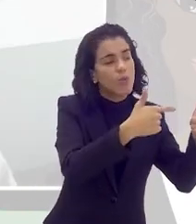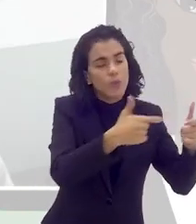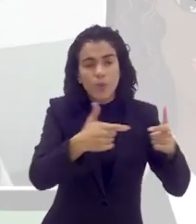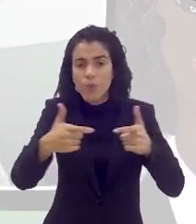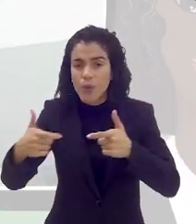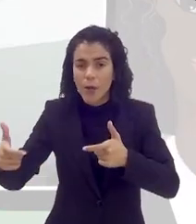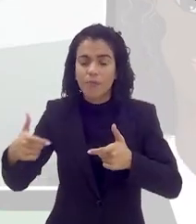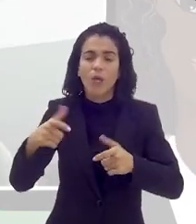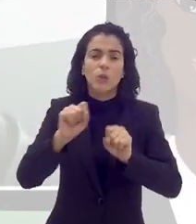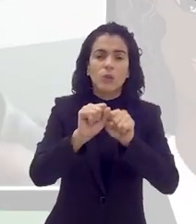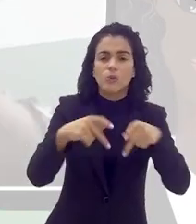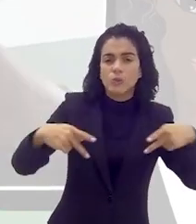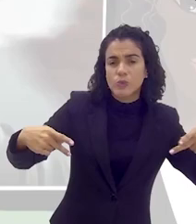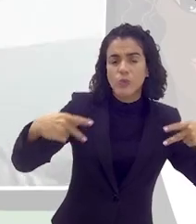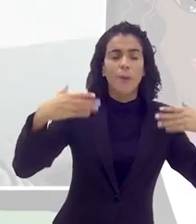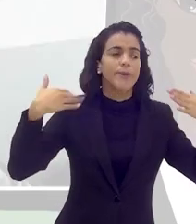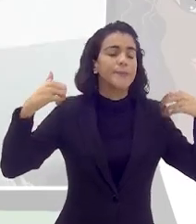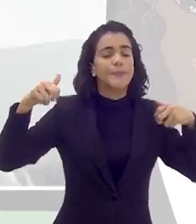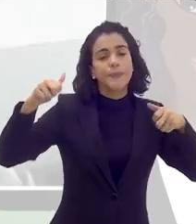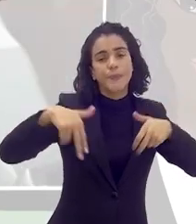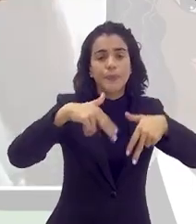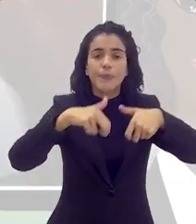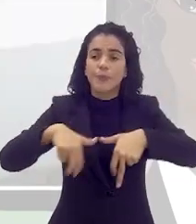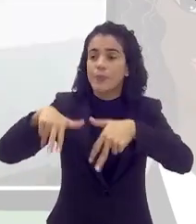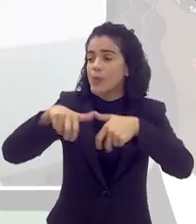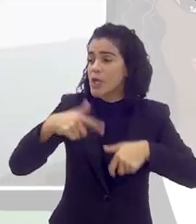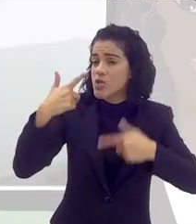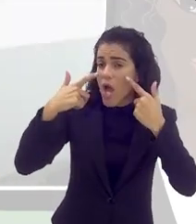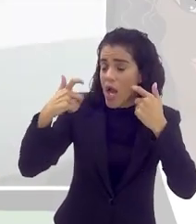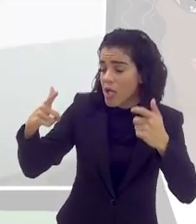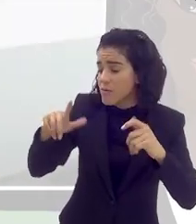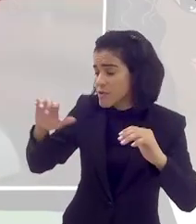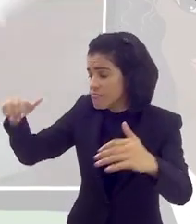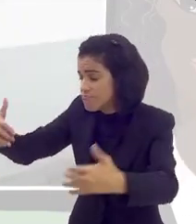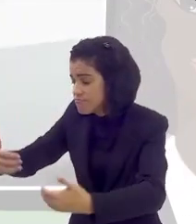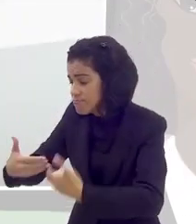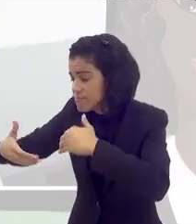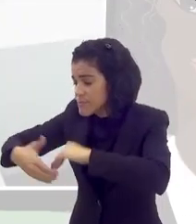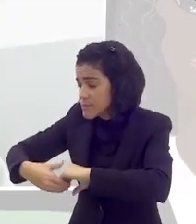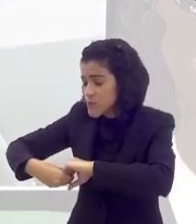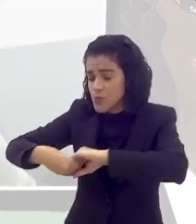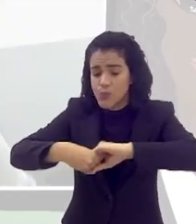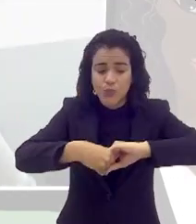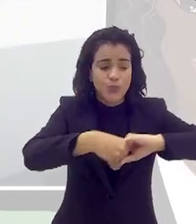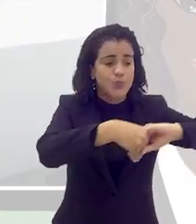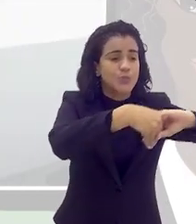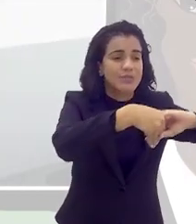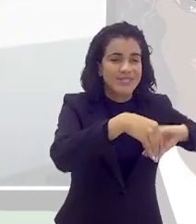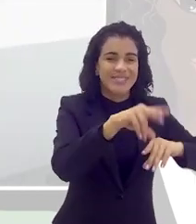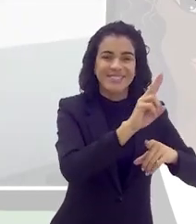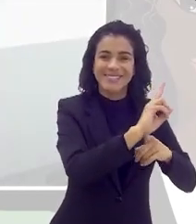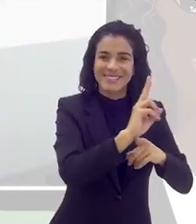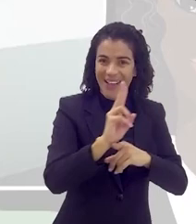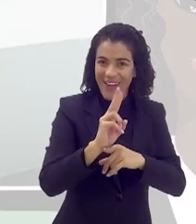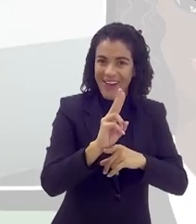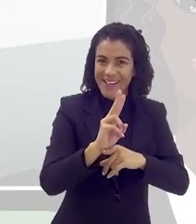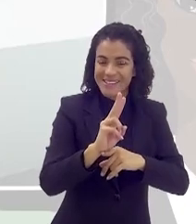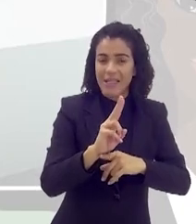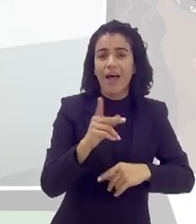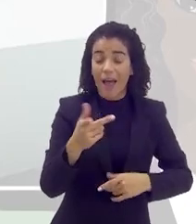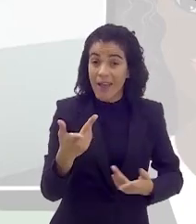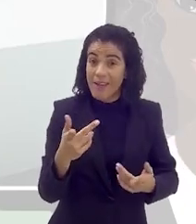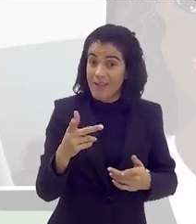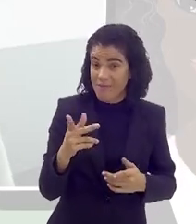lugar que você estiver, se você estiver no shopping passeando, uma criança estiver perdida chorando, você vai pegar a mão dessa criança e vai levá-la na segurança.